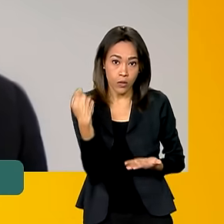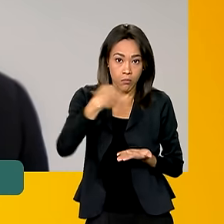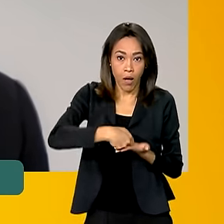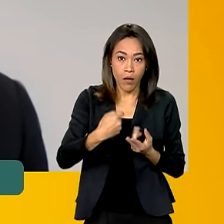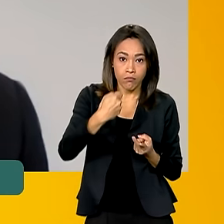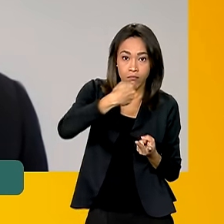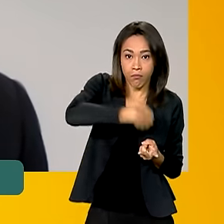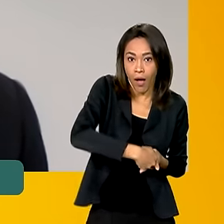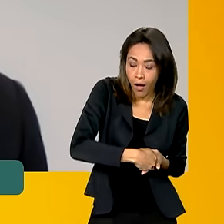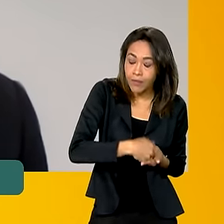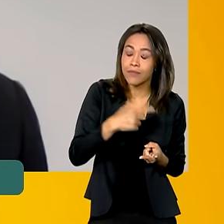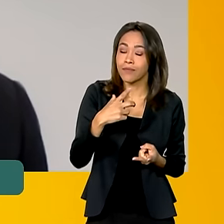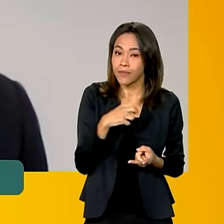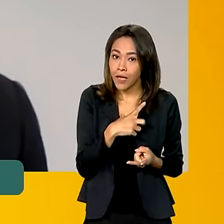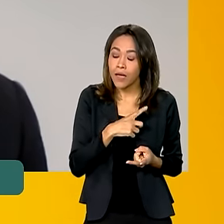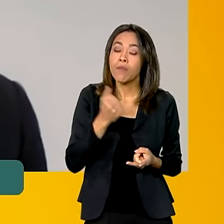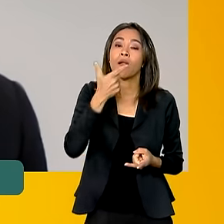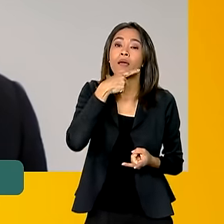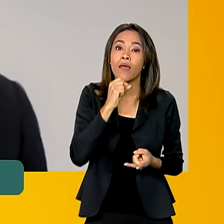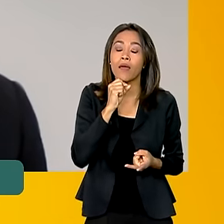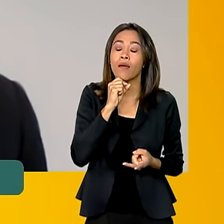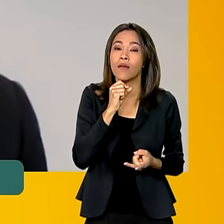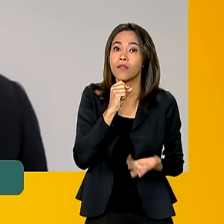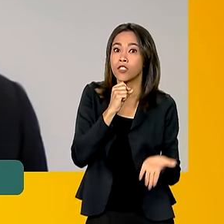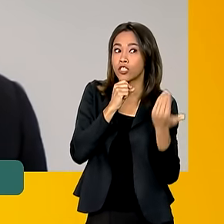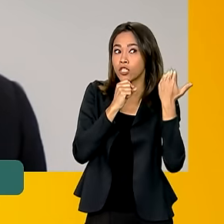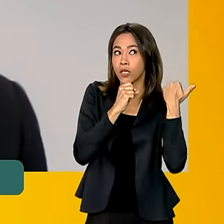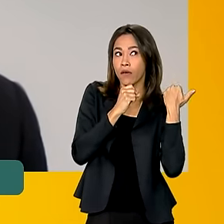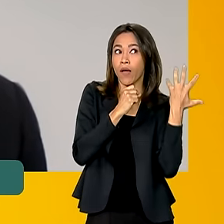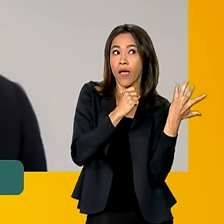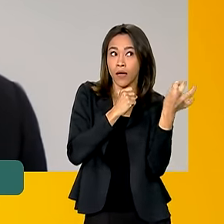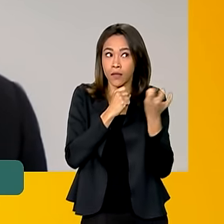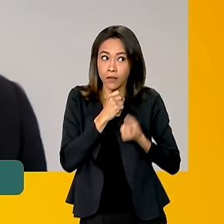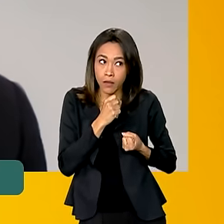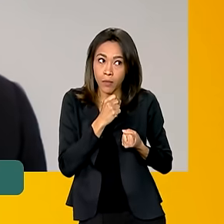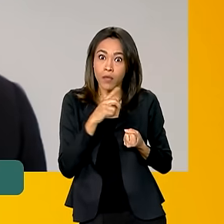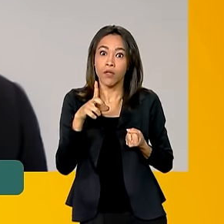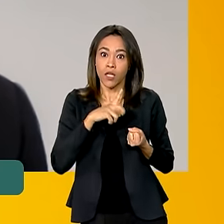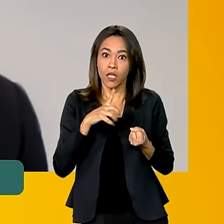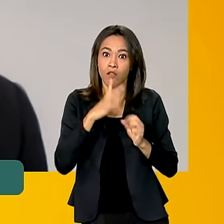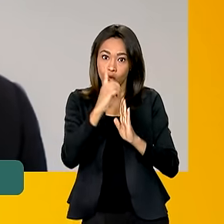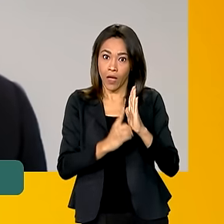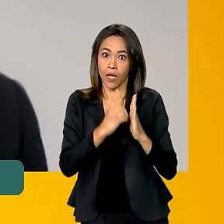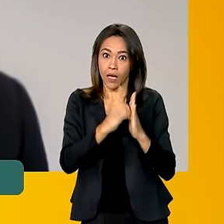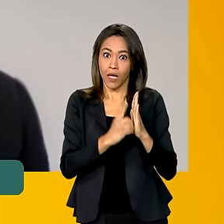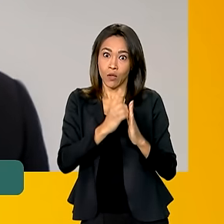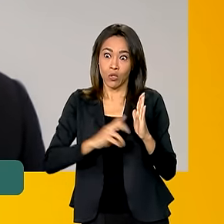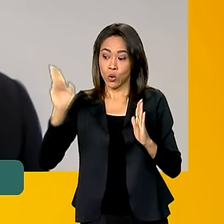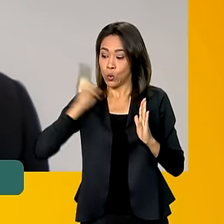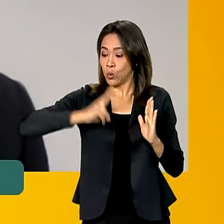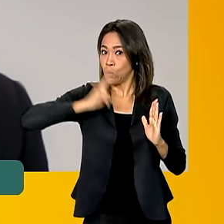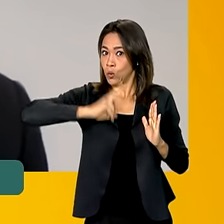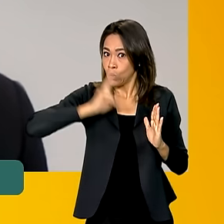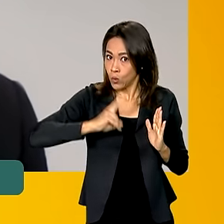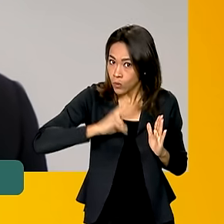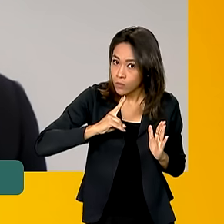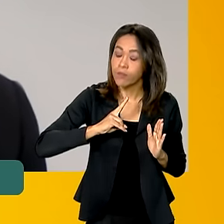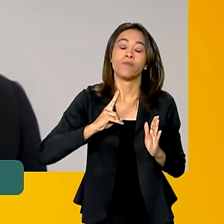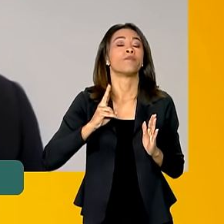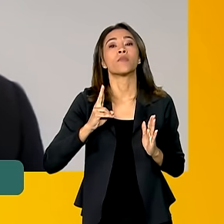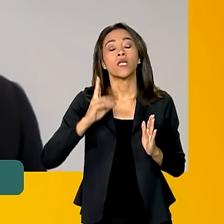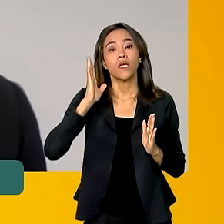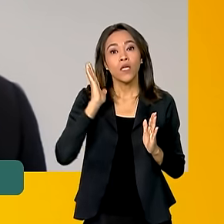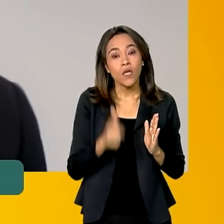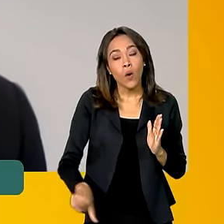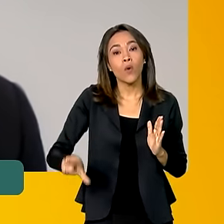mais, para quem estava recebendo no período que teve o decreto de calamidade. E reforçar, estamos